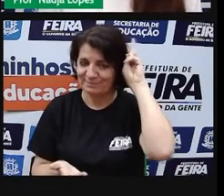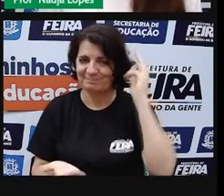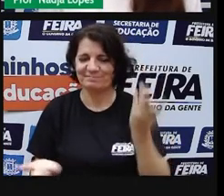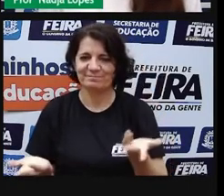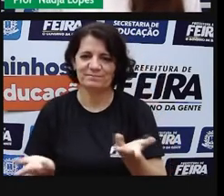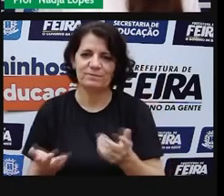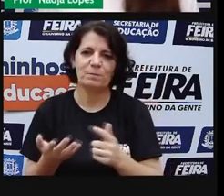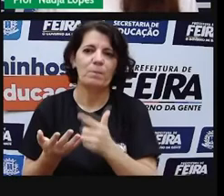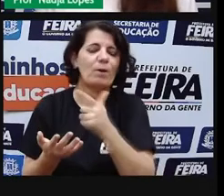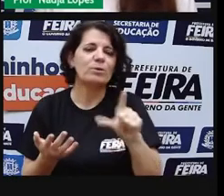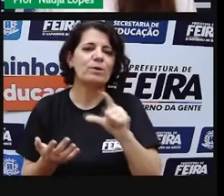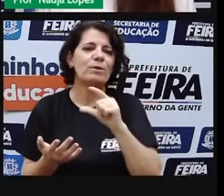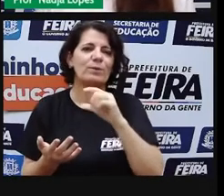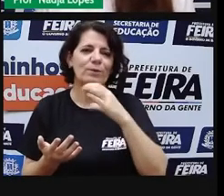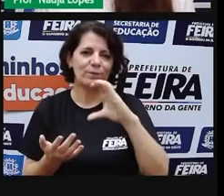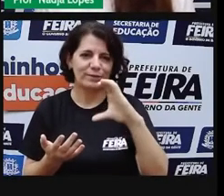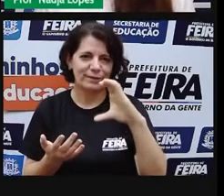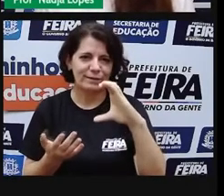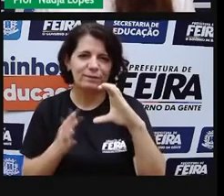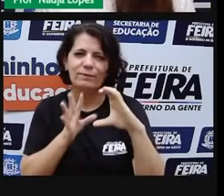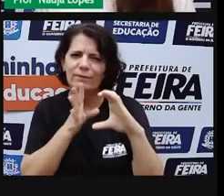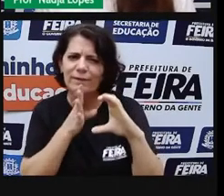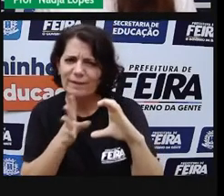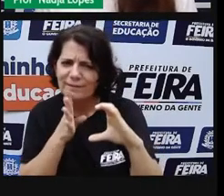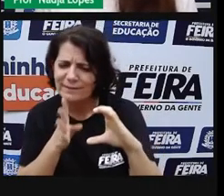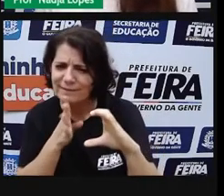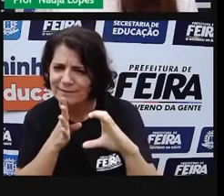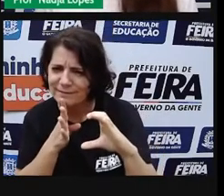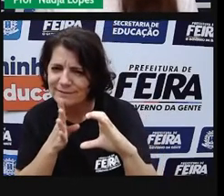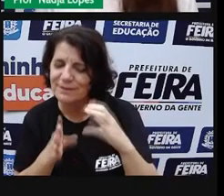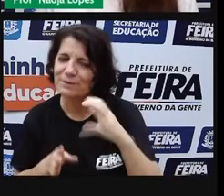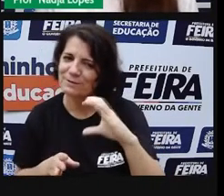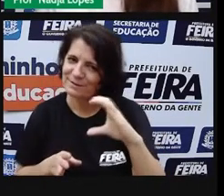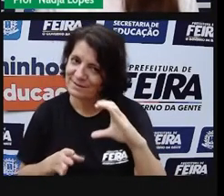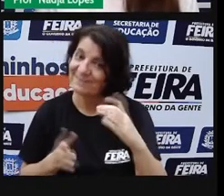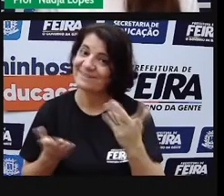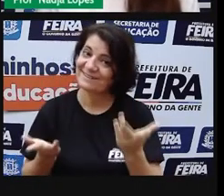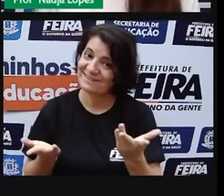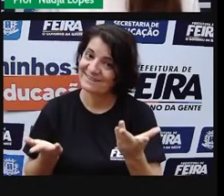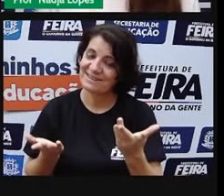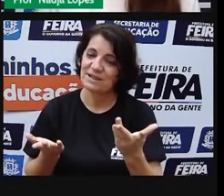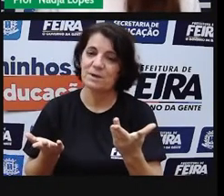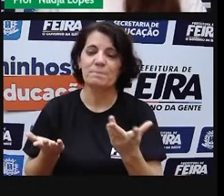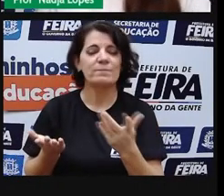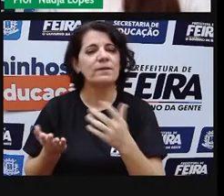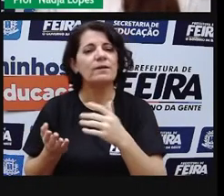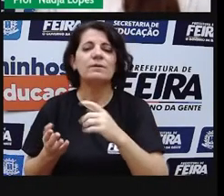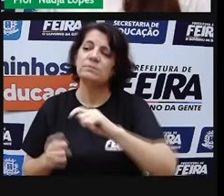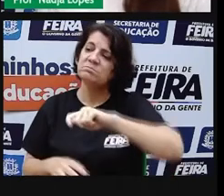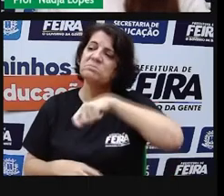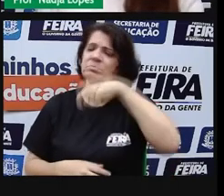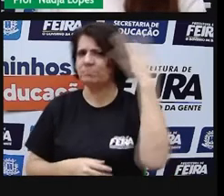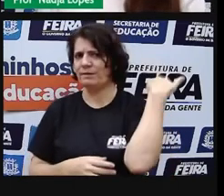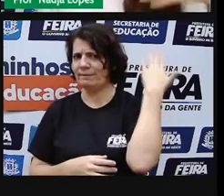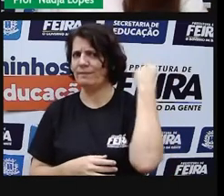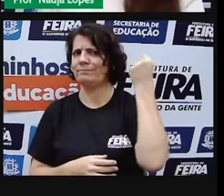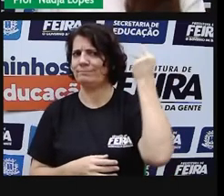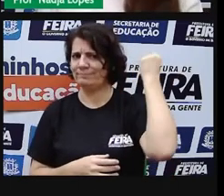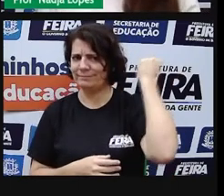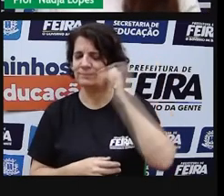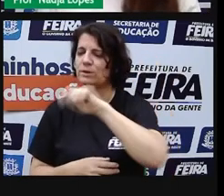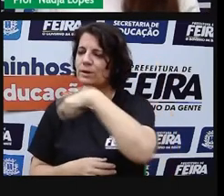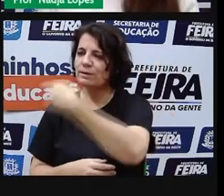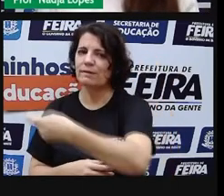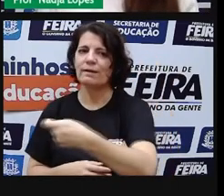Conceição. Vocês conhecem o bairro Conceição? Então, chamou-se Santo Antônio Velho, altrora, em outro